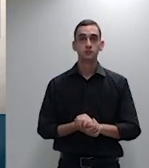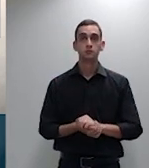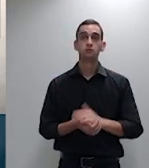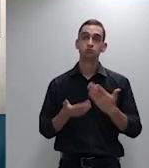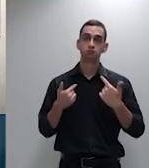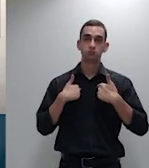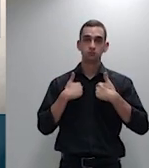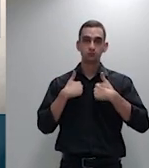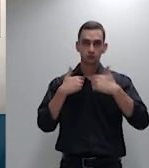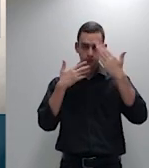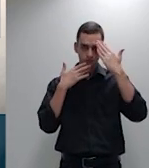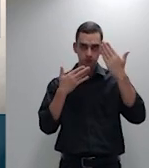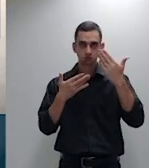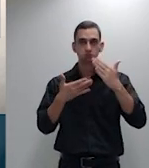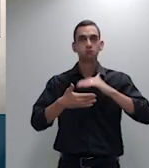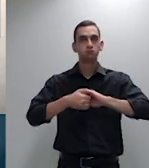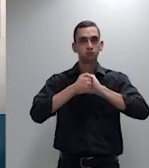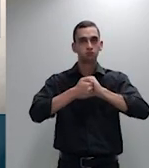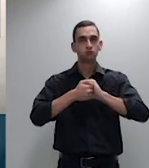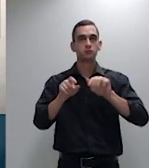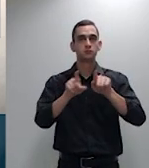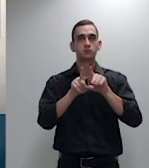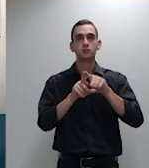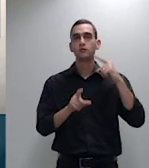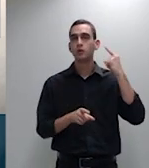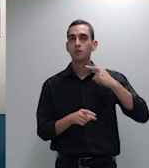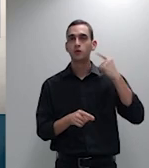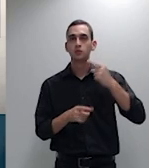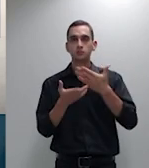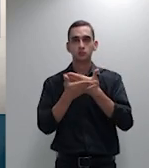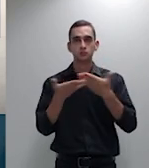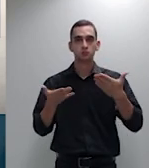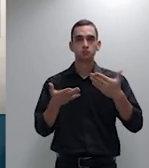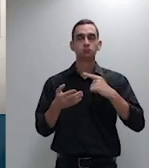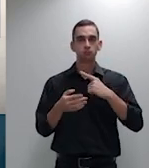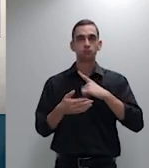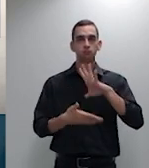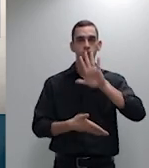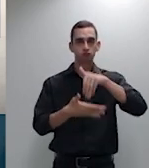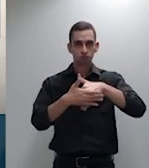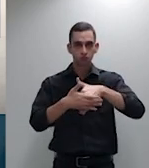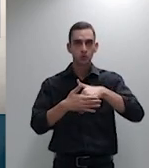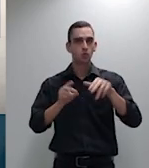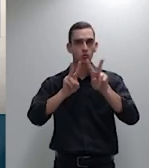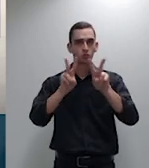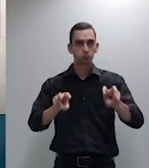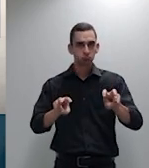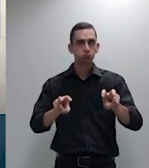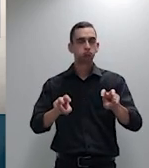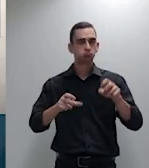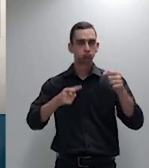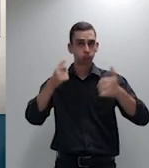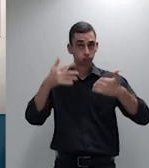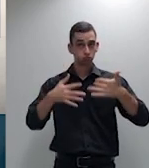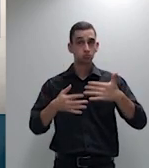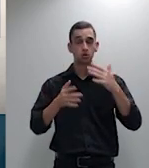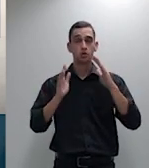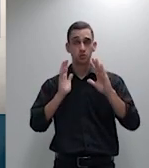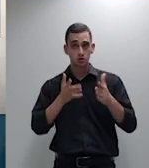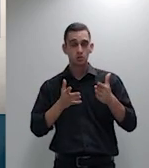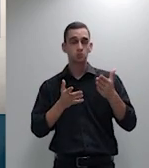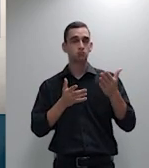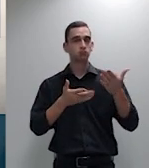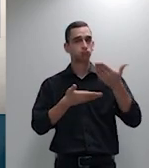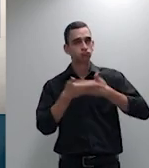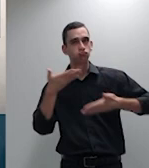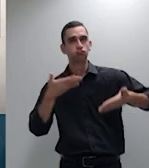doutores advogados pelas sustentações e o voto vertical estudado cuidadoso como sempre do ministro Belize